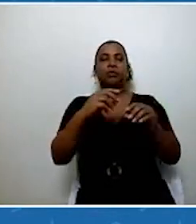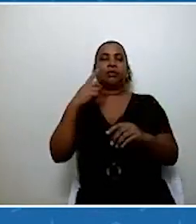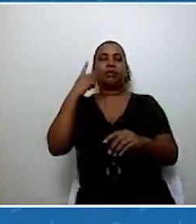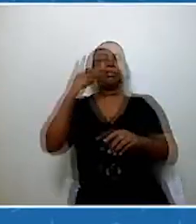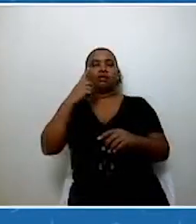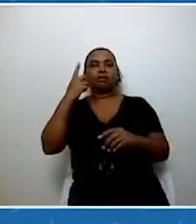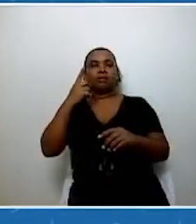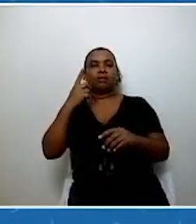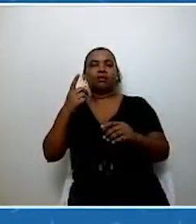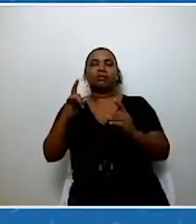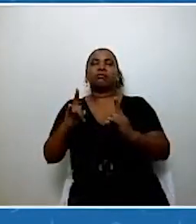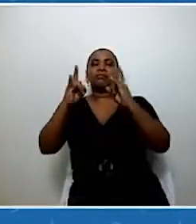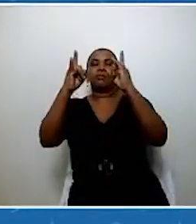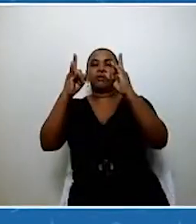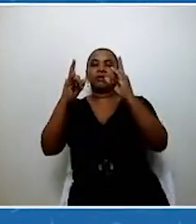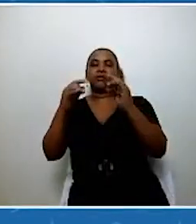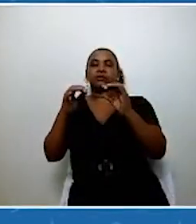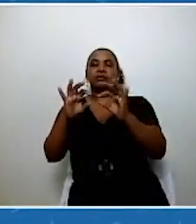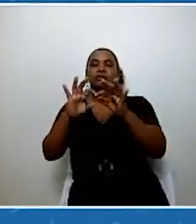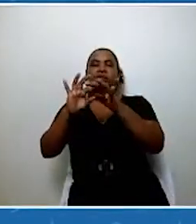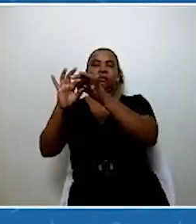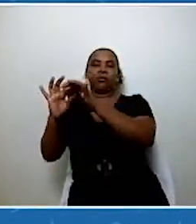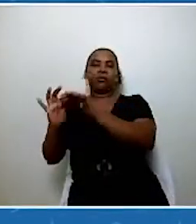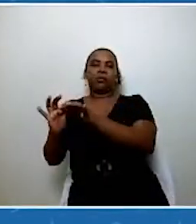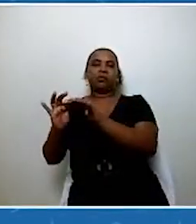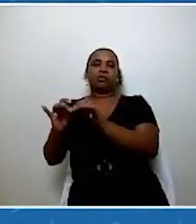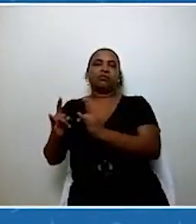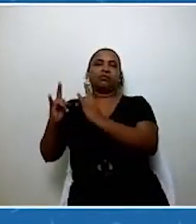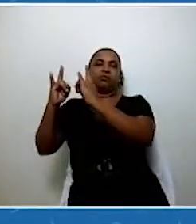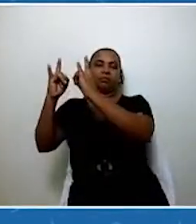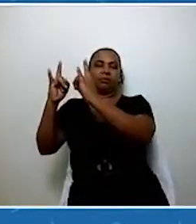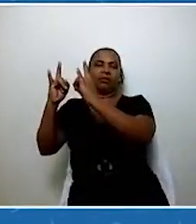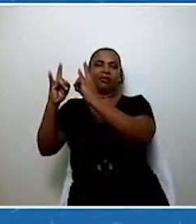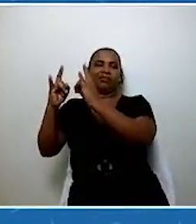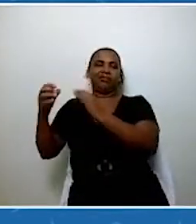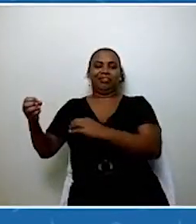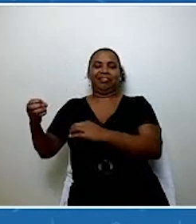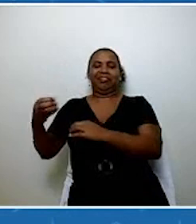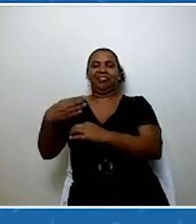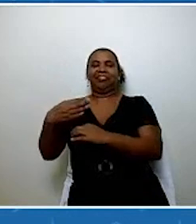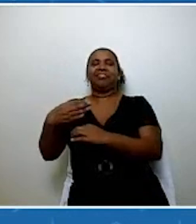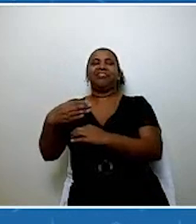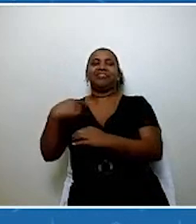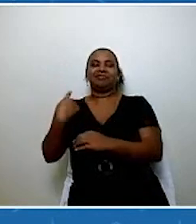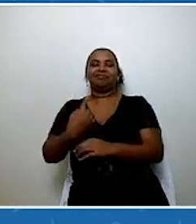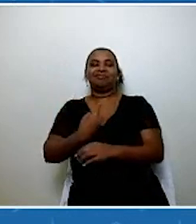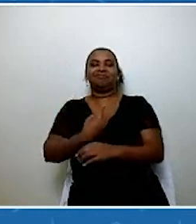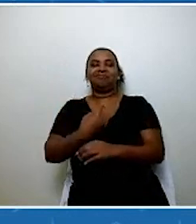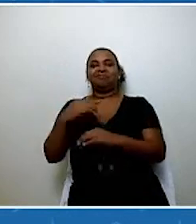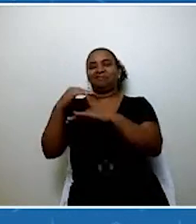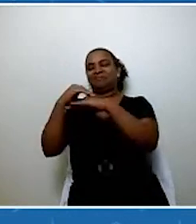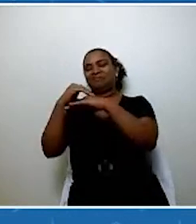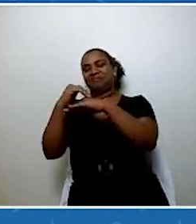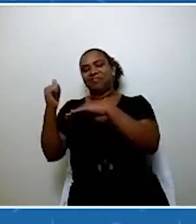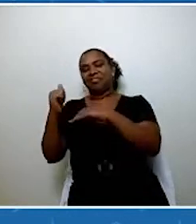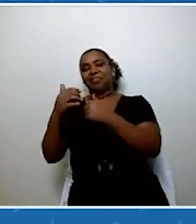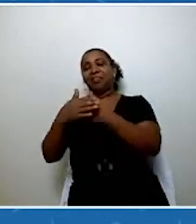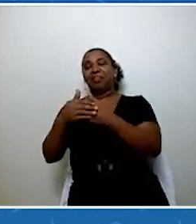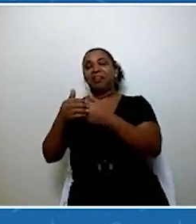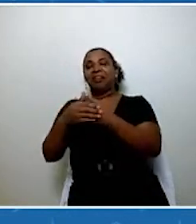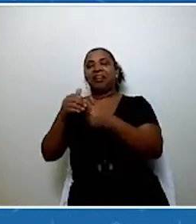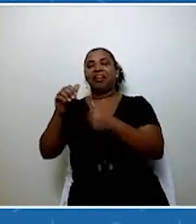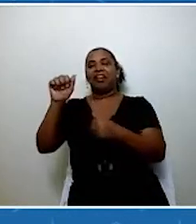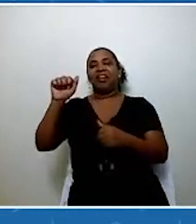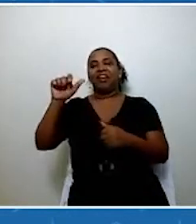Tiradente para o nosso, que a gente já está chamando aqui carinhosamente de alerjão, porque era a sede do